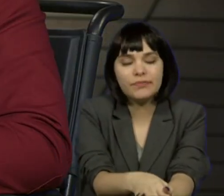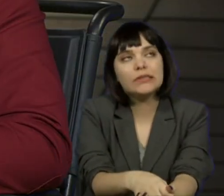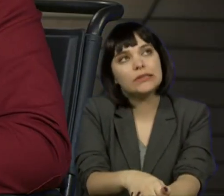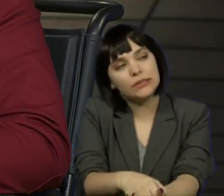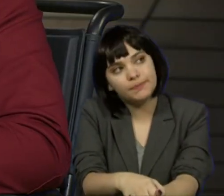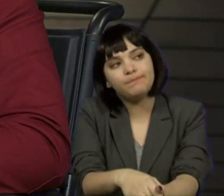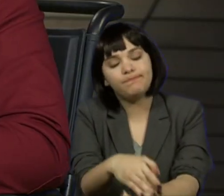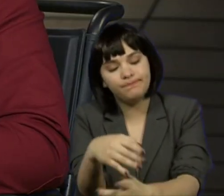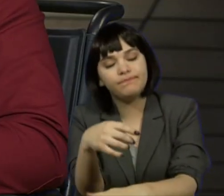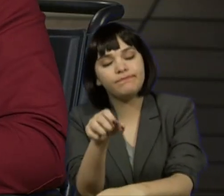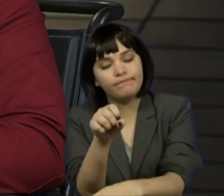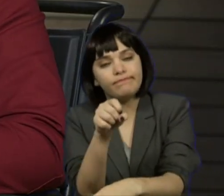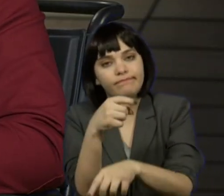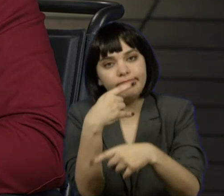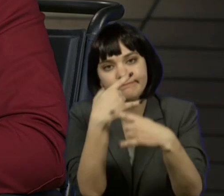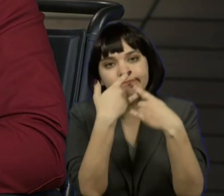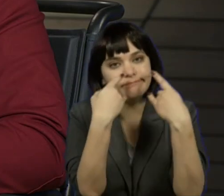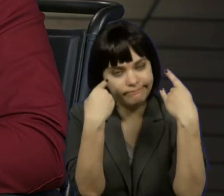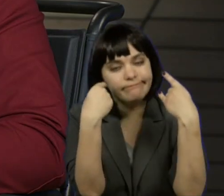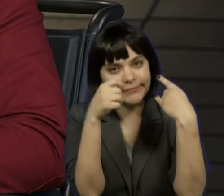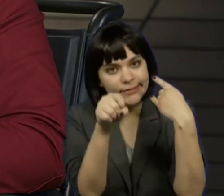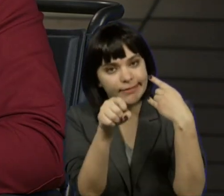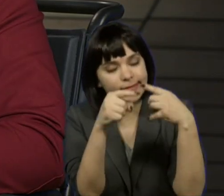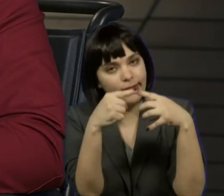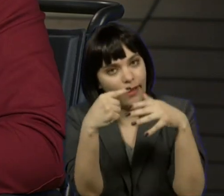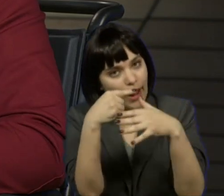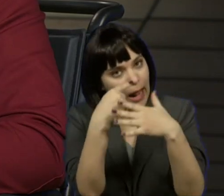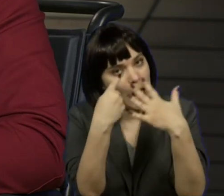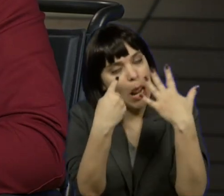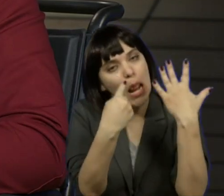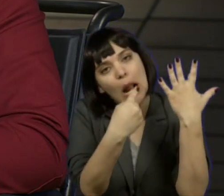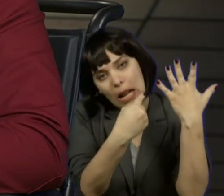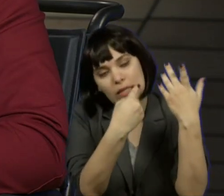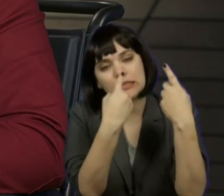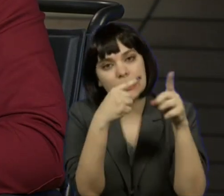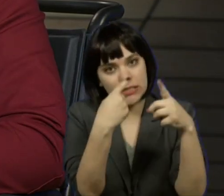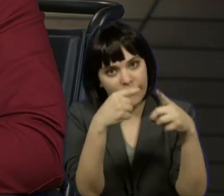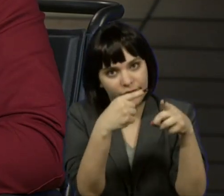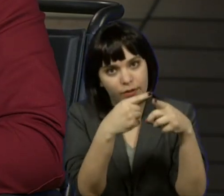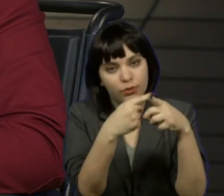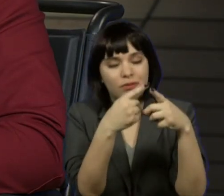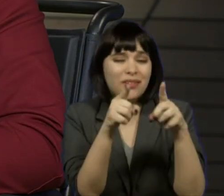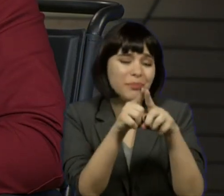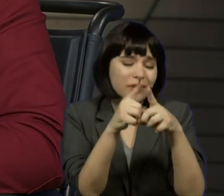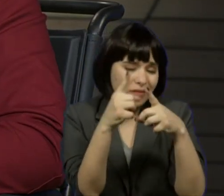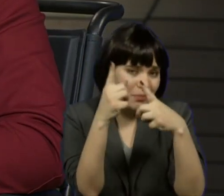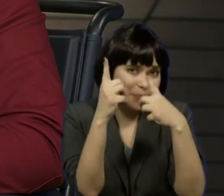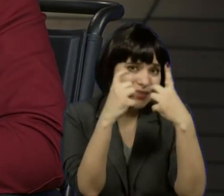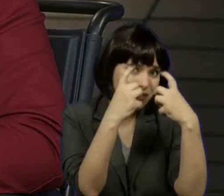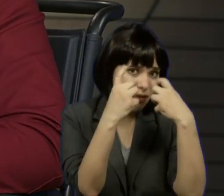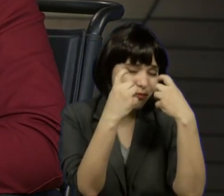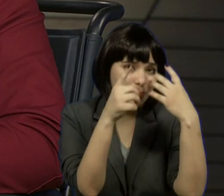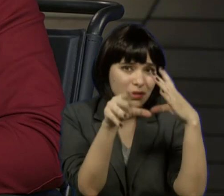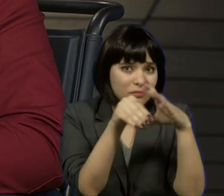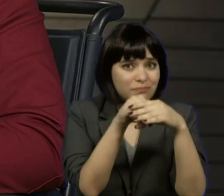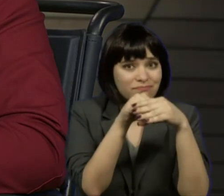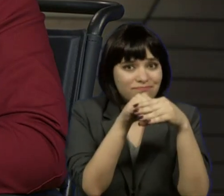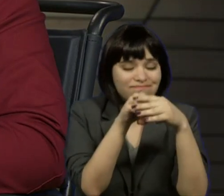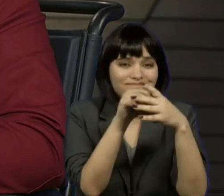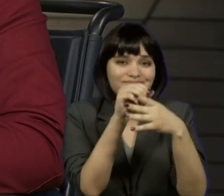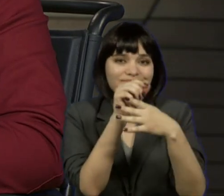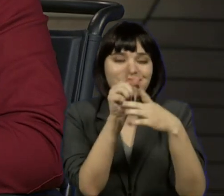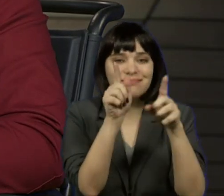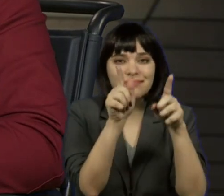São vários desafios, né? O uso de máscara foi um. Como a expressão facial, ela está